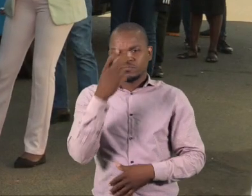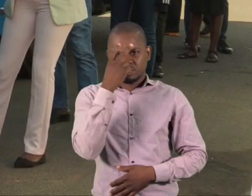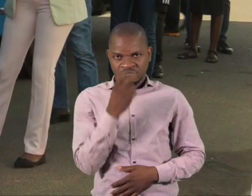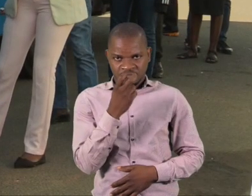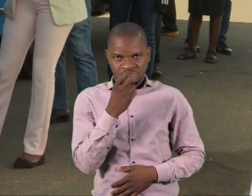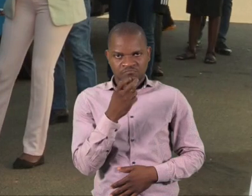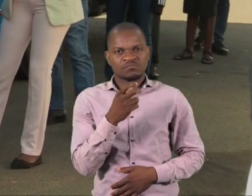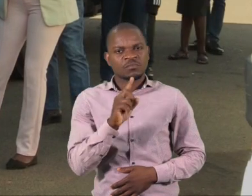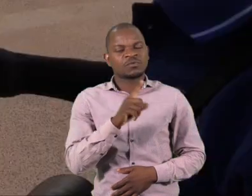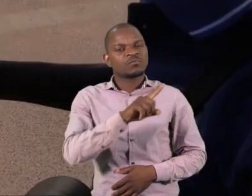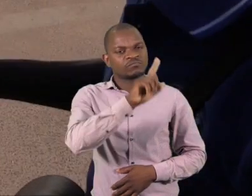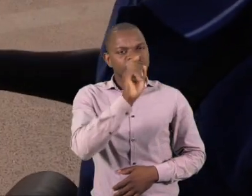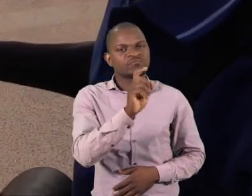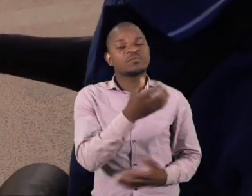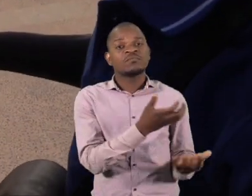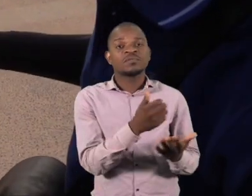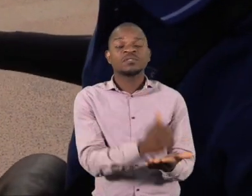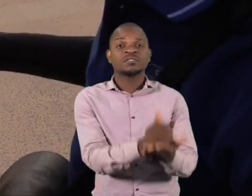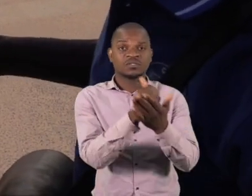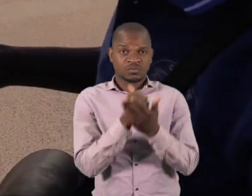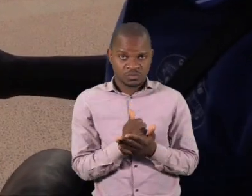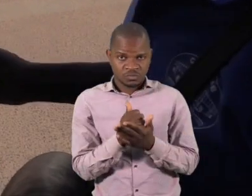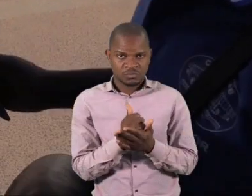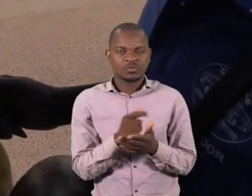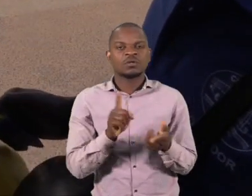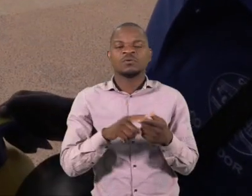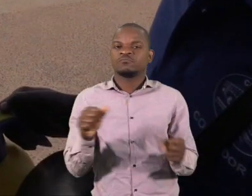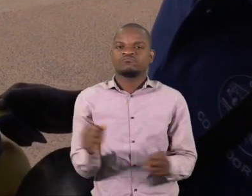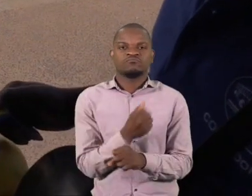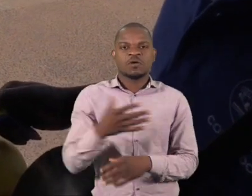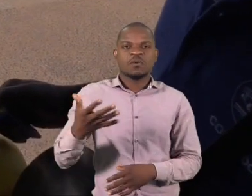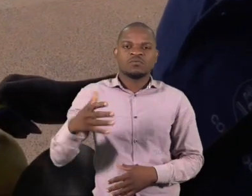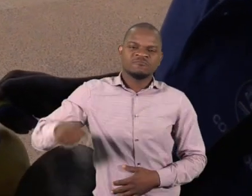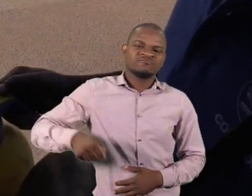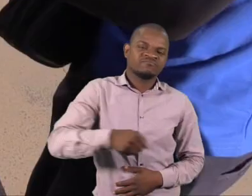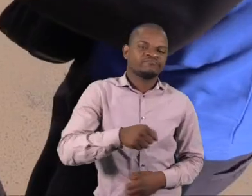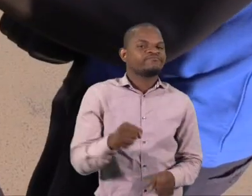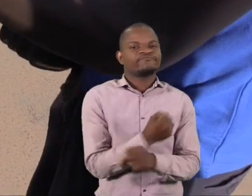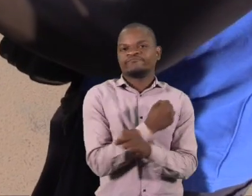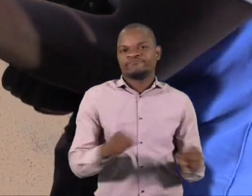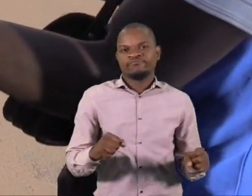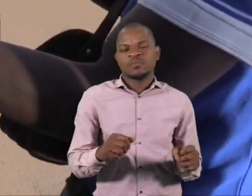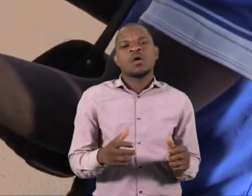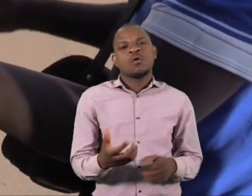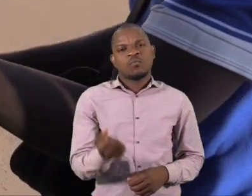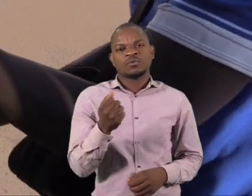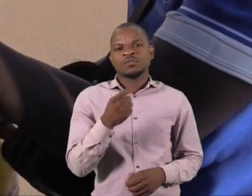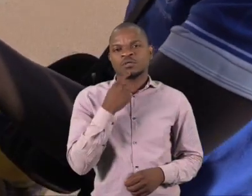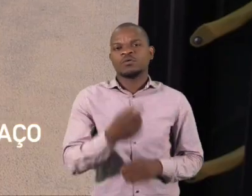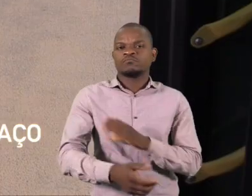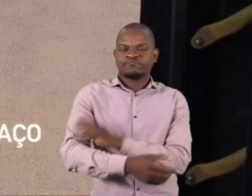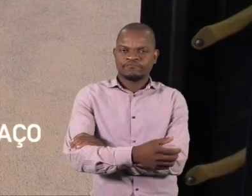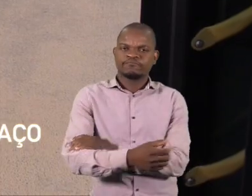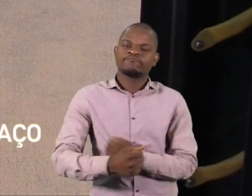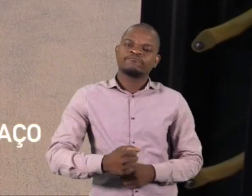com deficiência visual, após perguntar se necessita de ajuda e desinfectar as mãos evite apoiá-lo pelas mãos, direcione-o